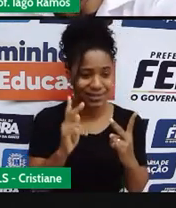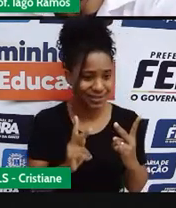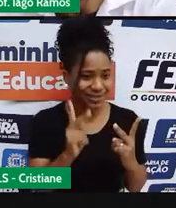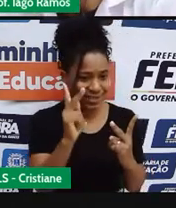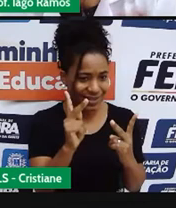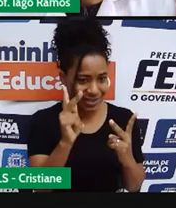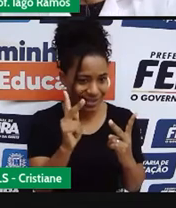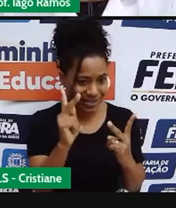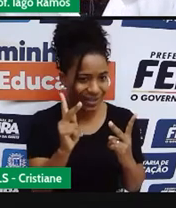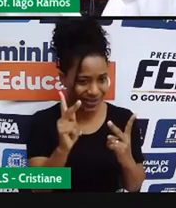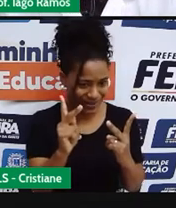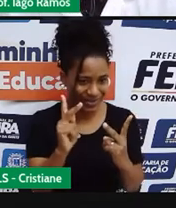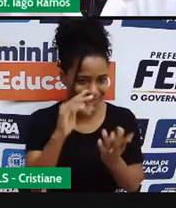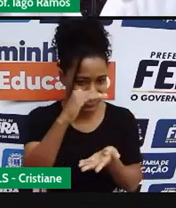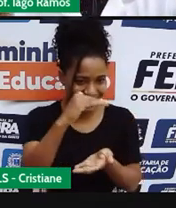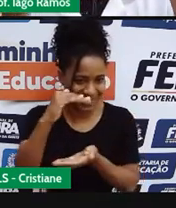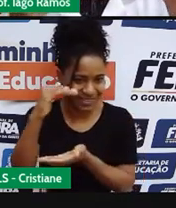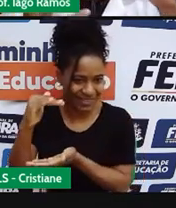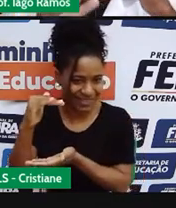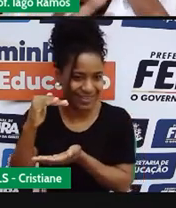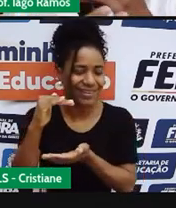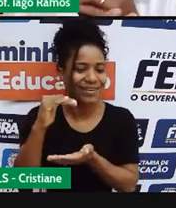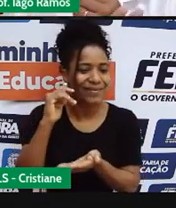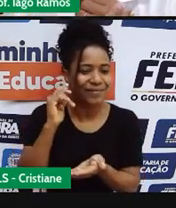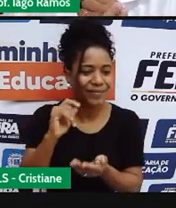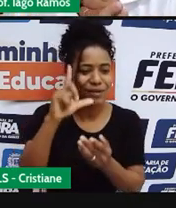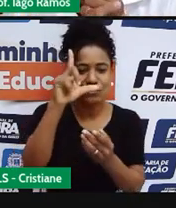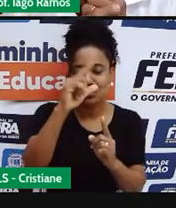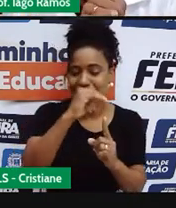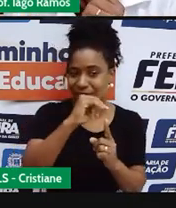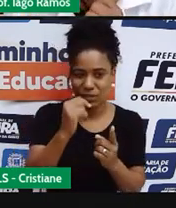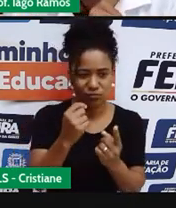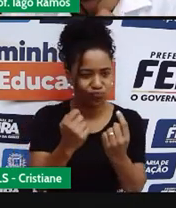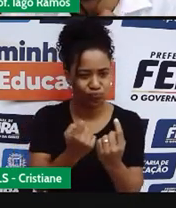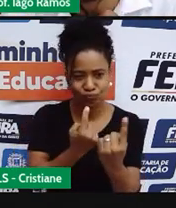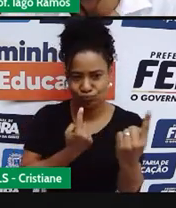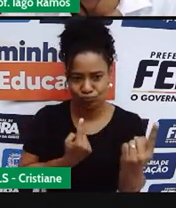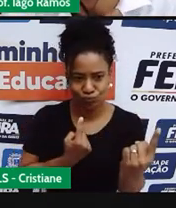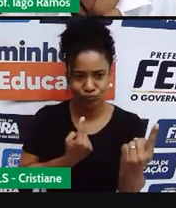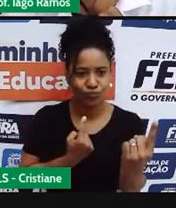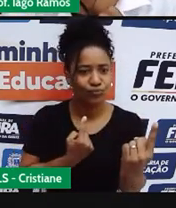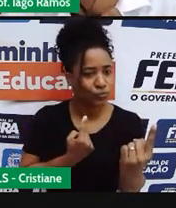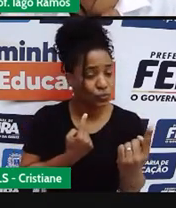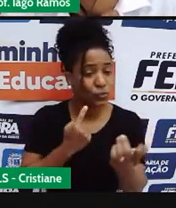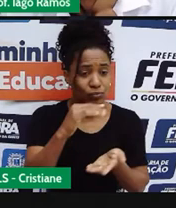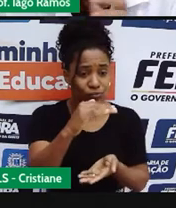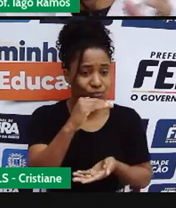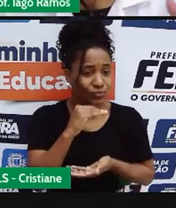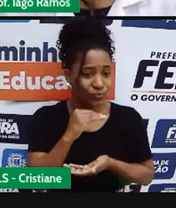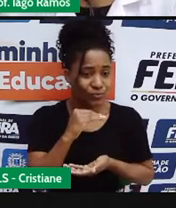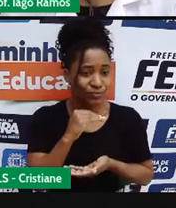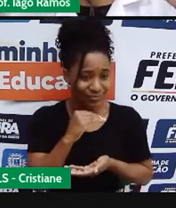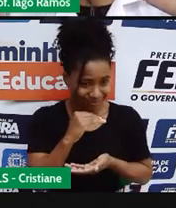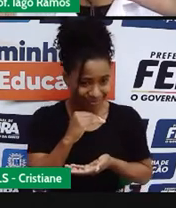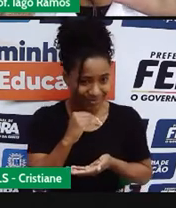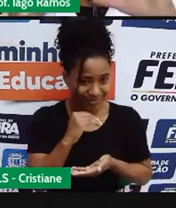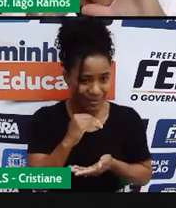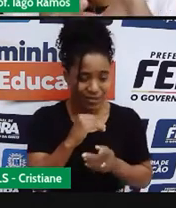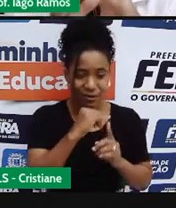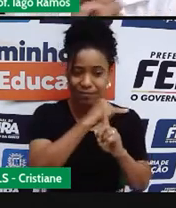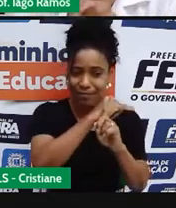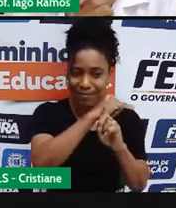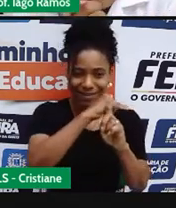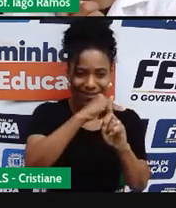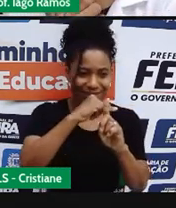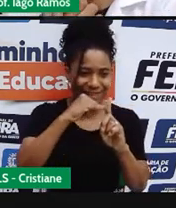quilograma, diminuiu a quantidade de feijão que vai ser levada. E quando diminuiu